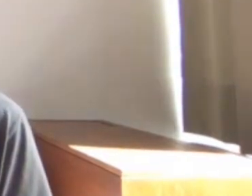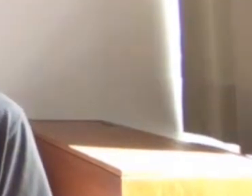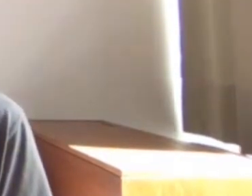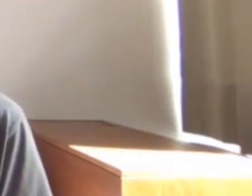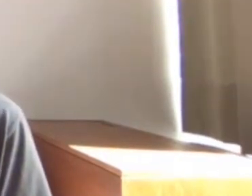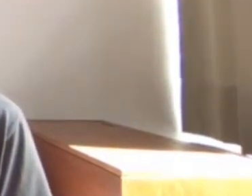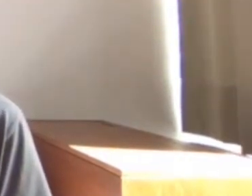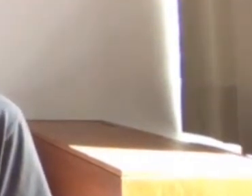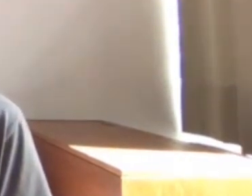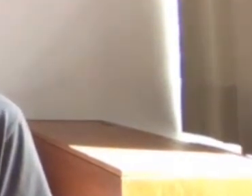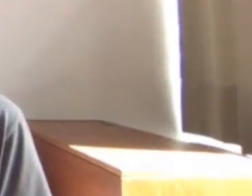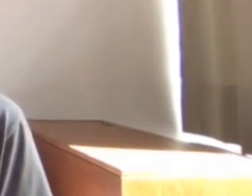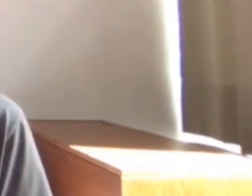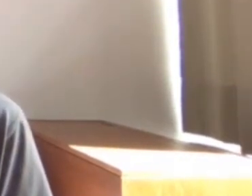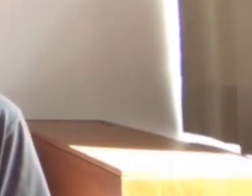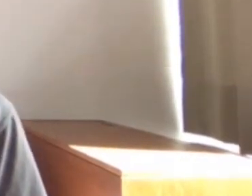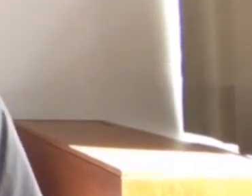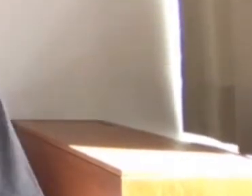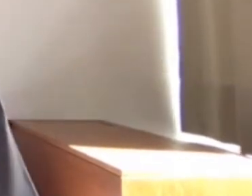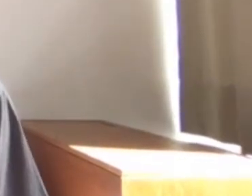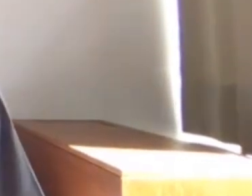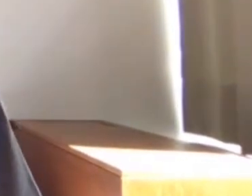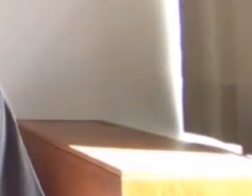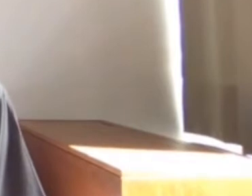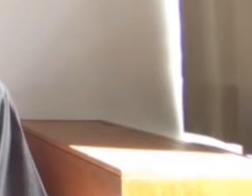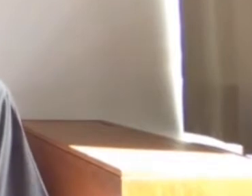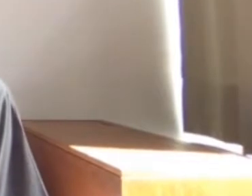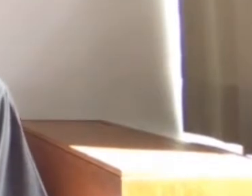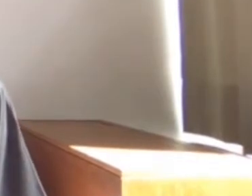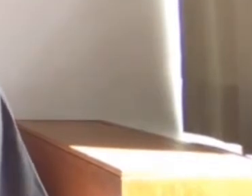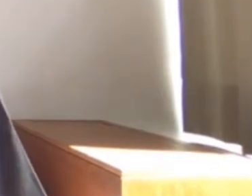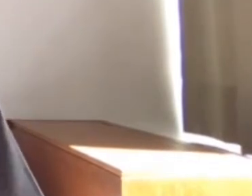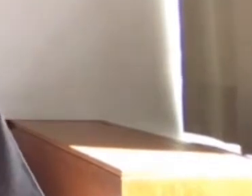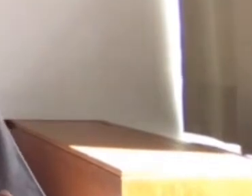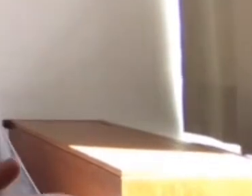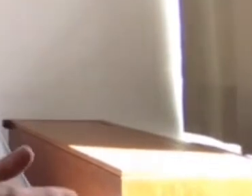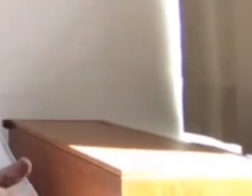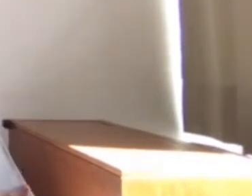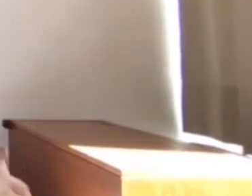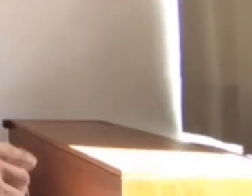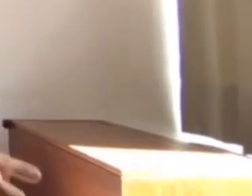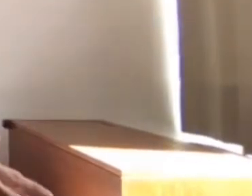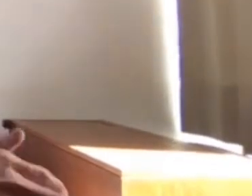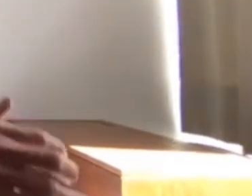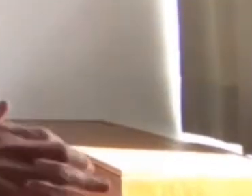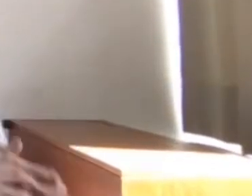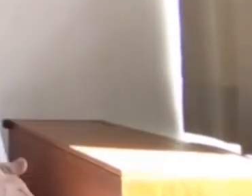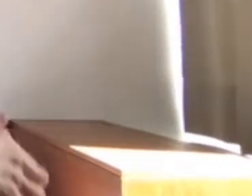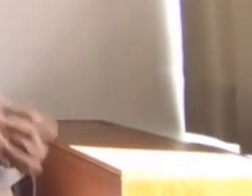Bom, oi pessoal, eu sou Daniel Gonçalves, eu tenho 36 anos e esse aqui